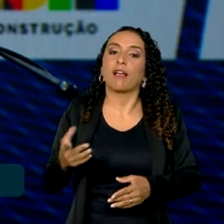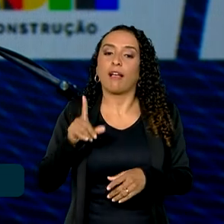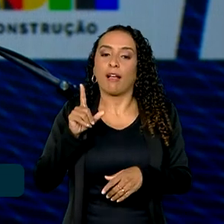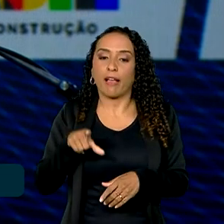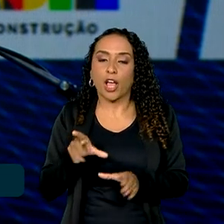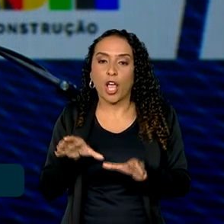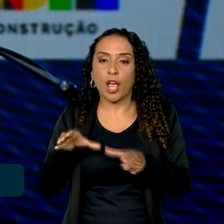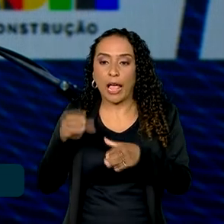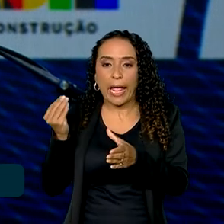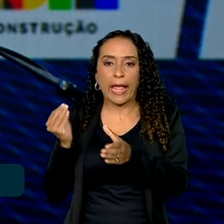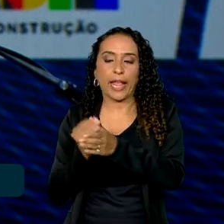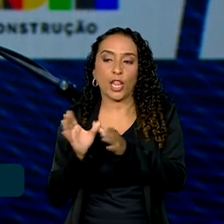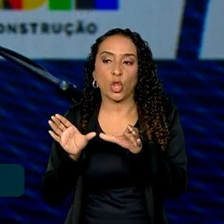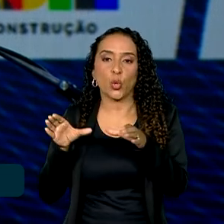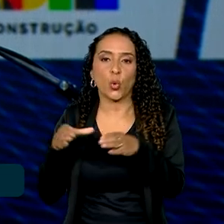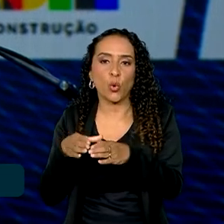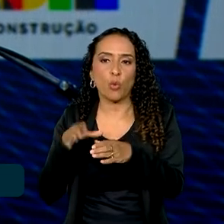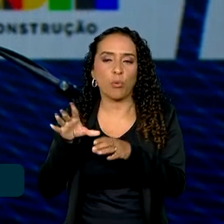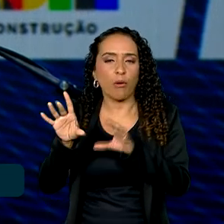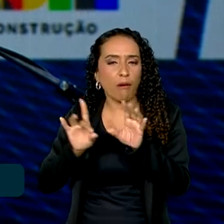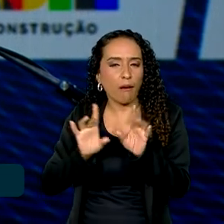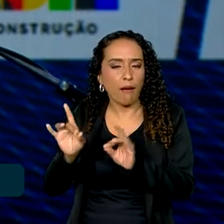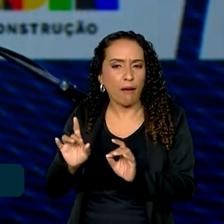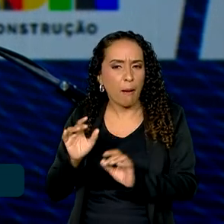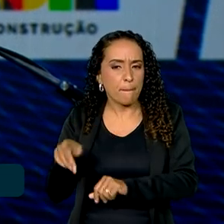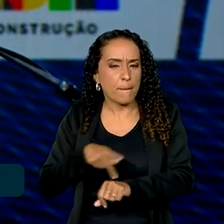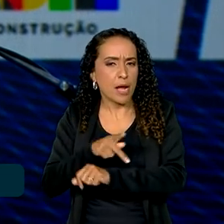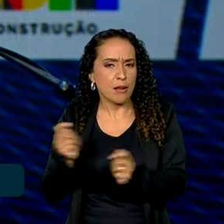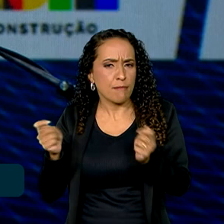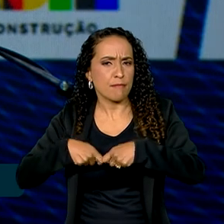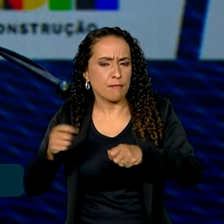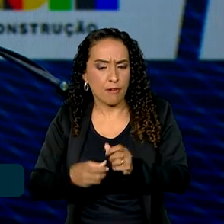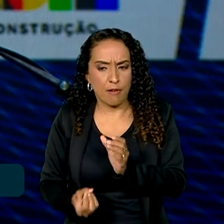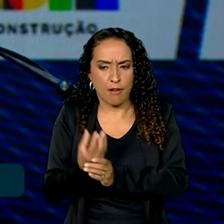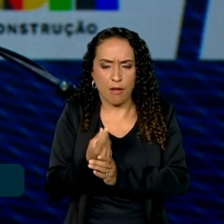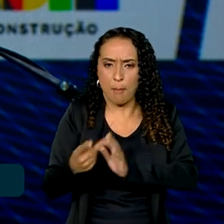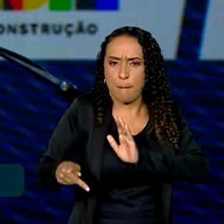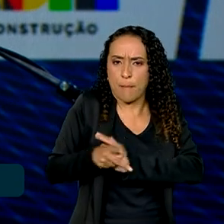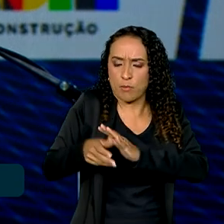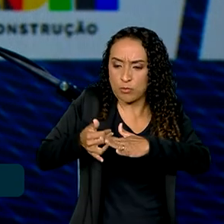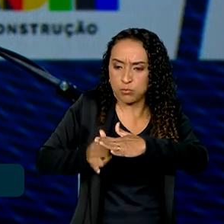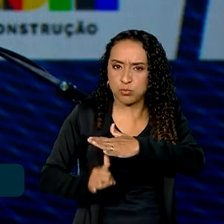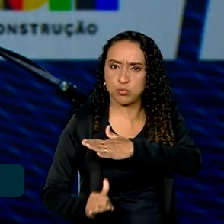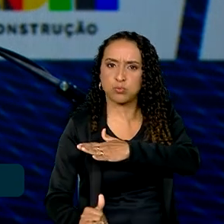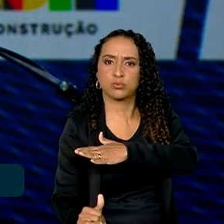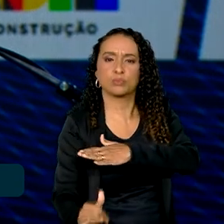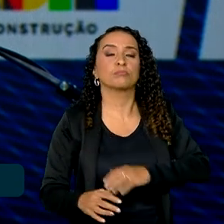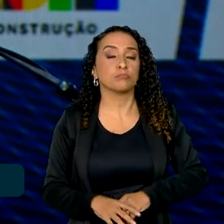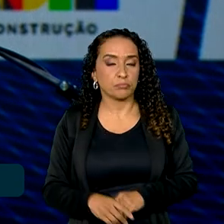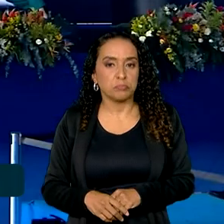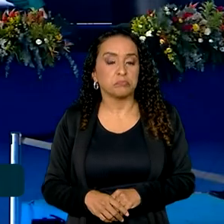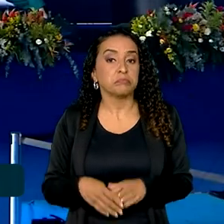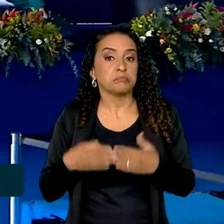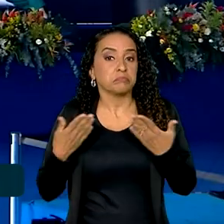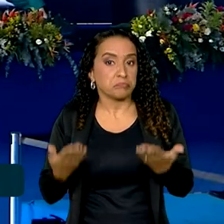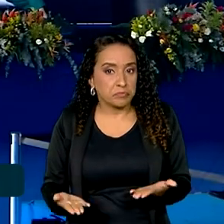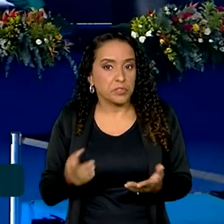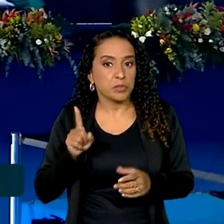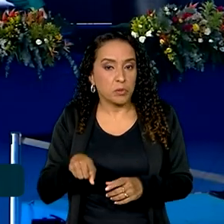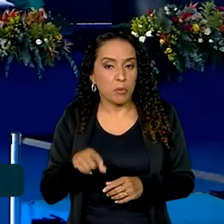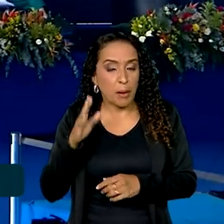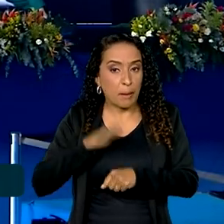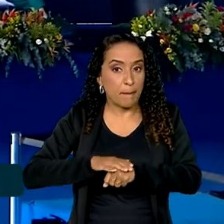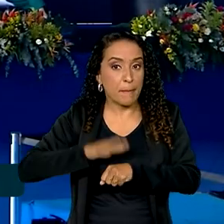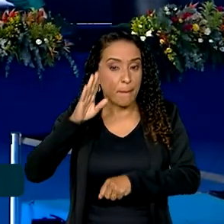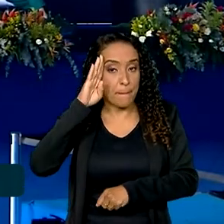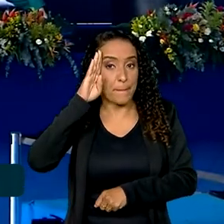seleto grupo de países com capacidade de construir seus próprios submarinos, considerados uma das